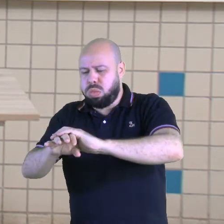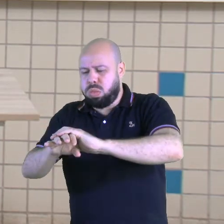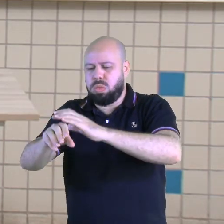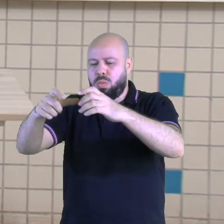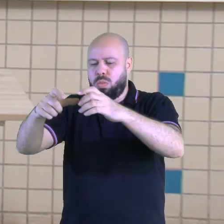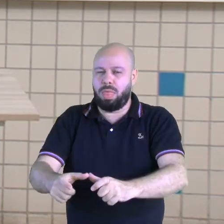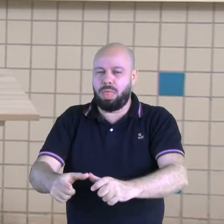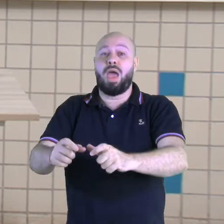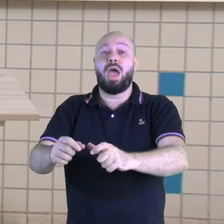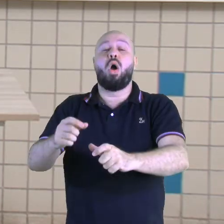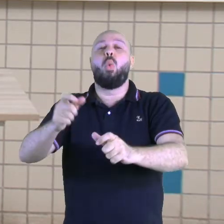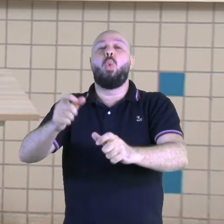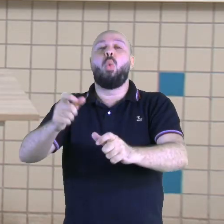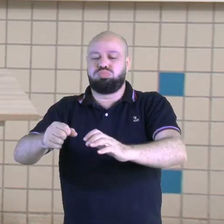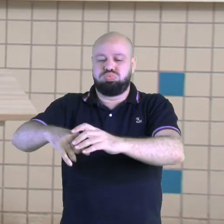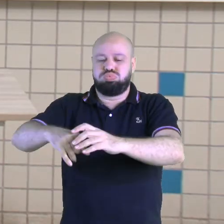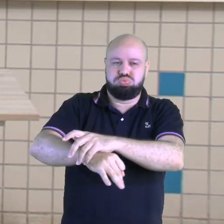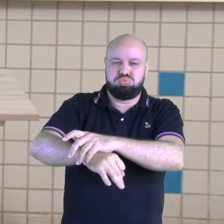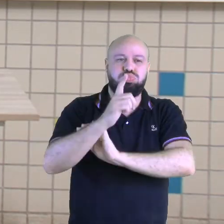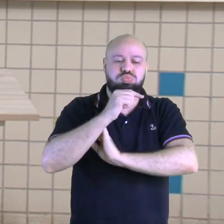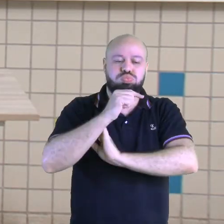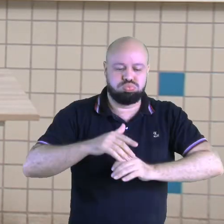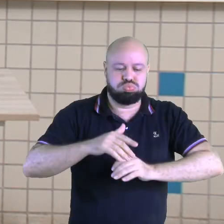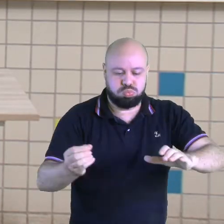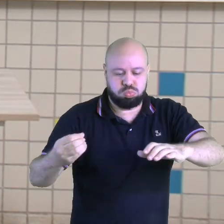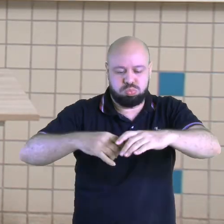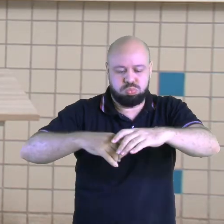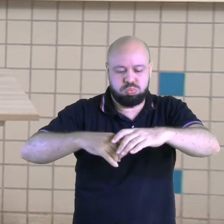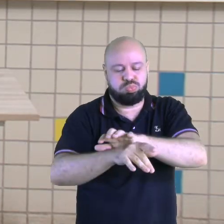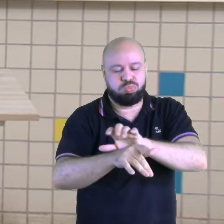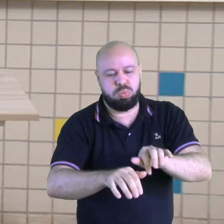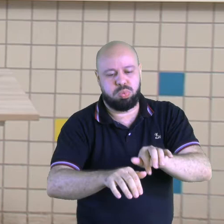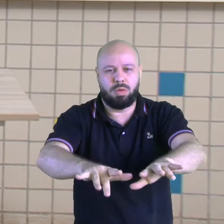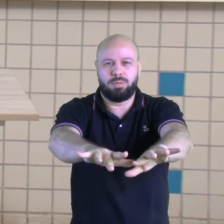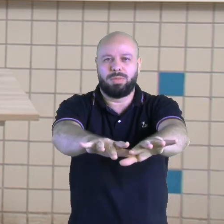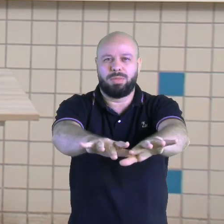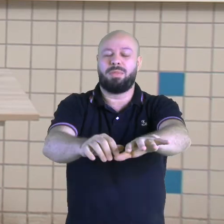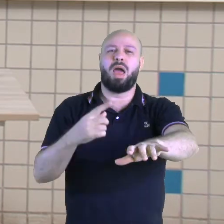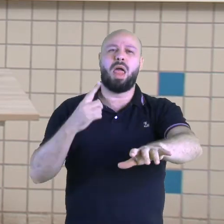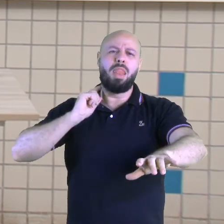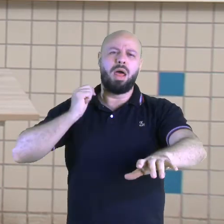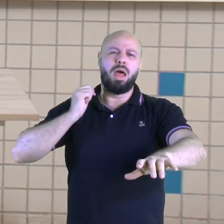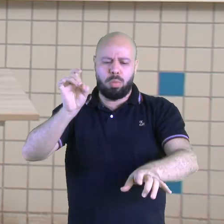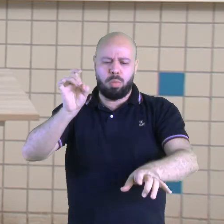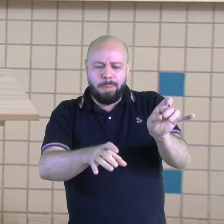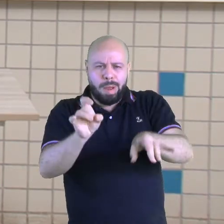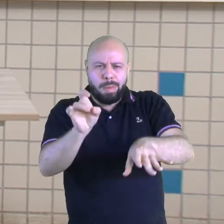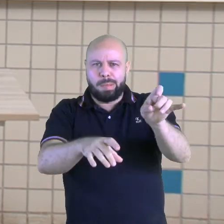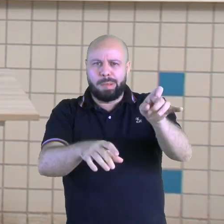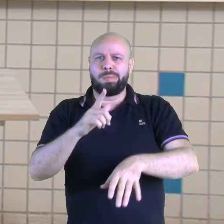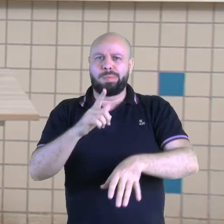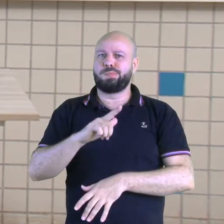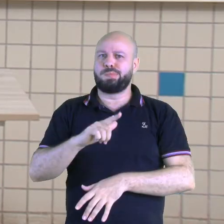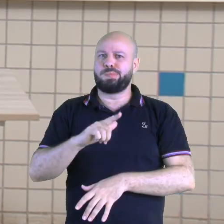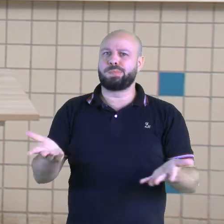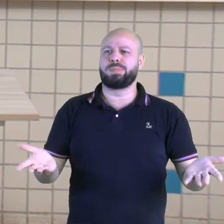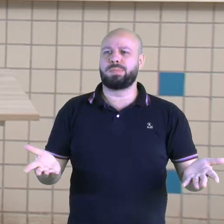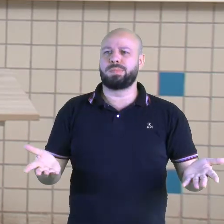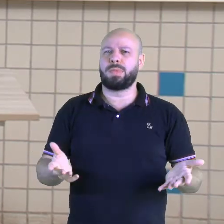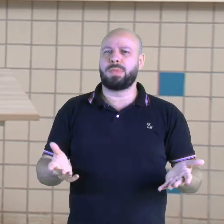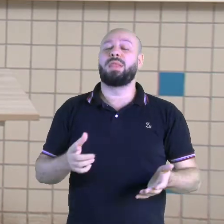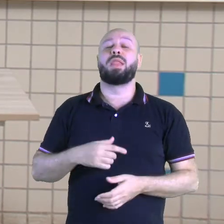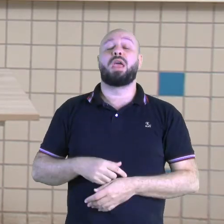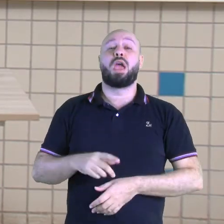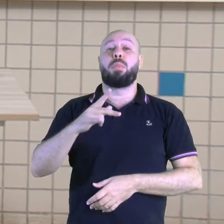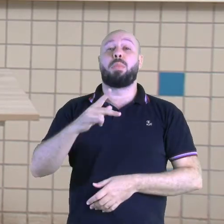rios, não é mesmo? A poluição da água, os lixos que caem dentro da água. Ah, também tem agora a poluição